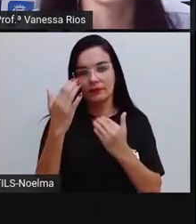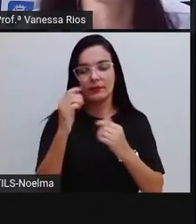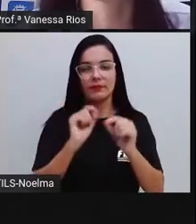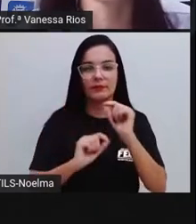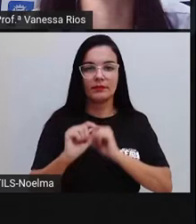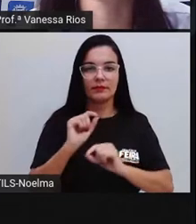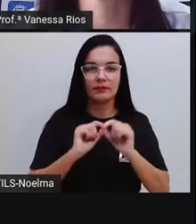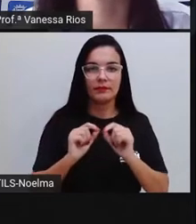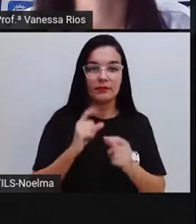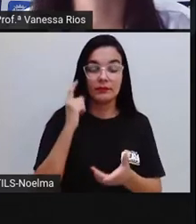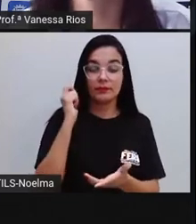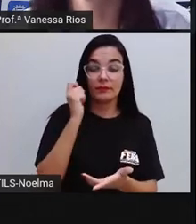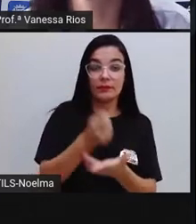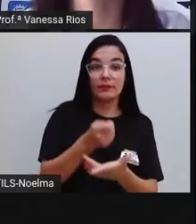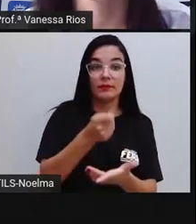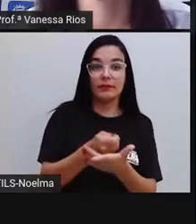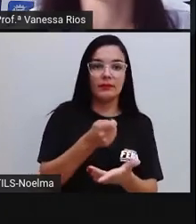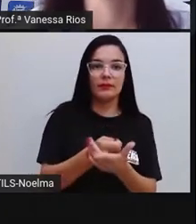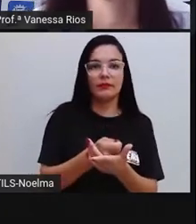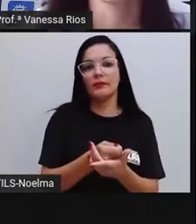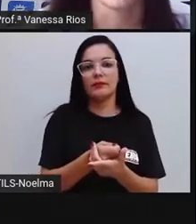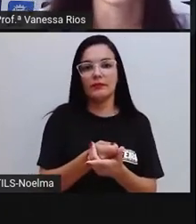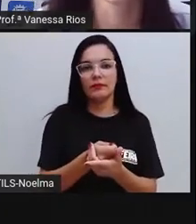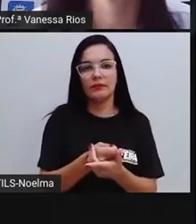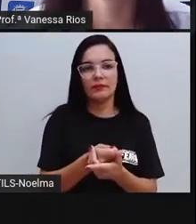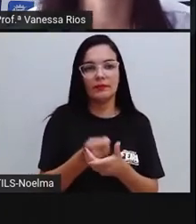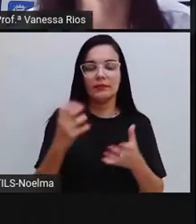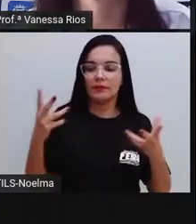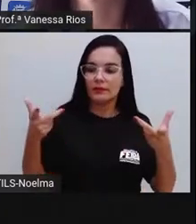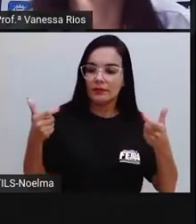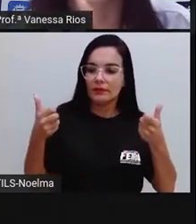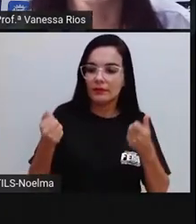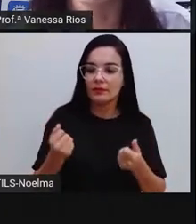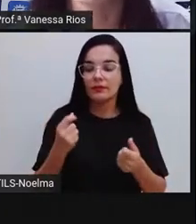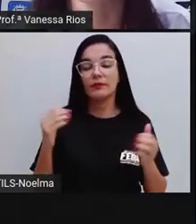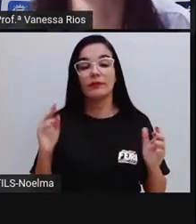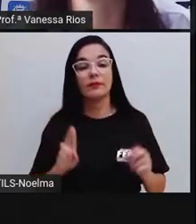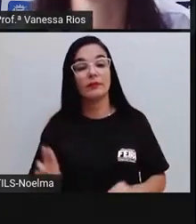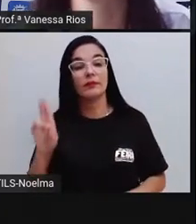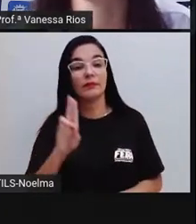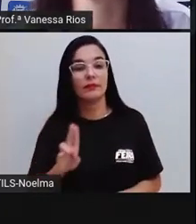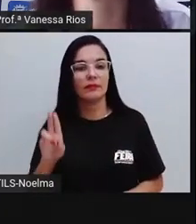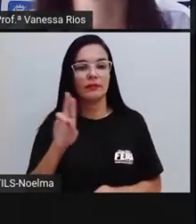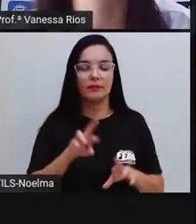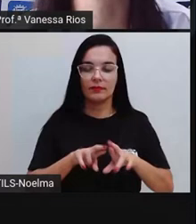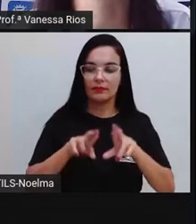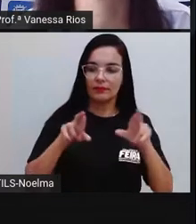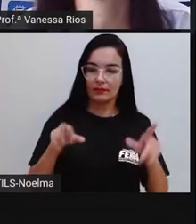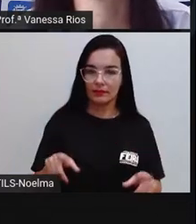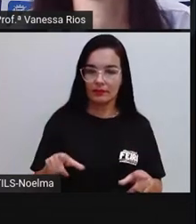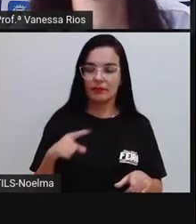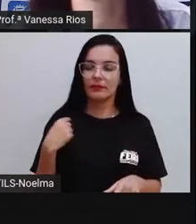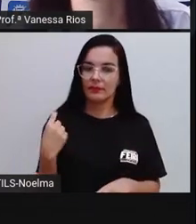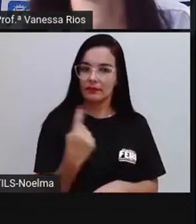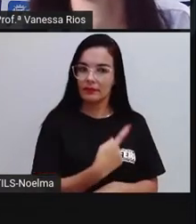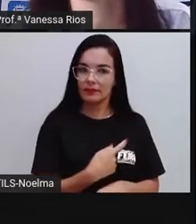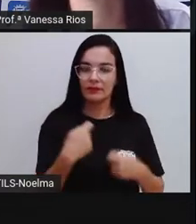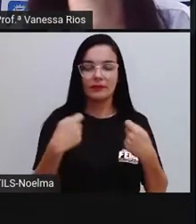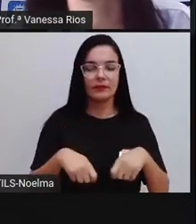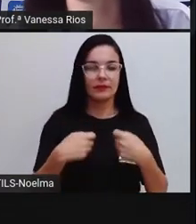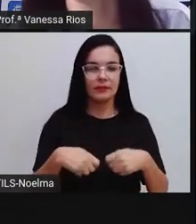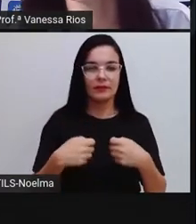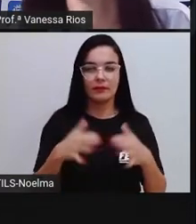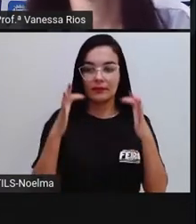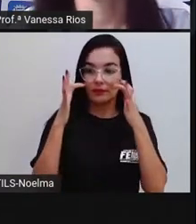a determinações, a classificações, a utilizações diferentes e nós precisamos estar